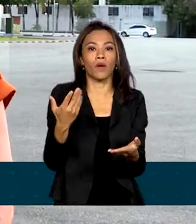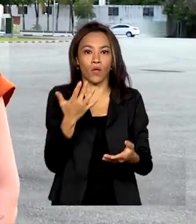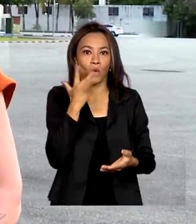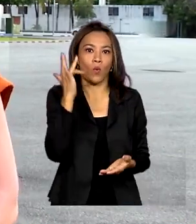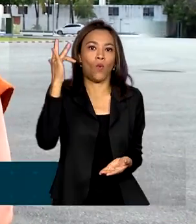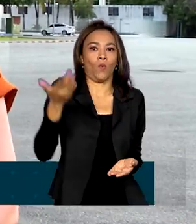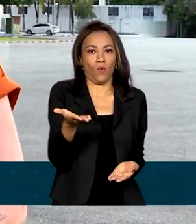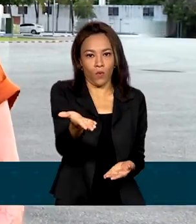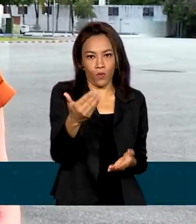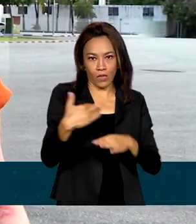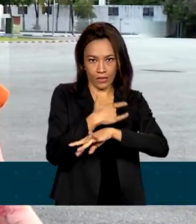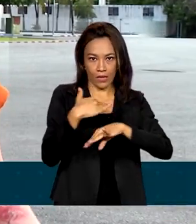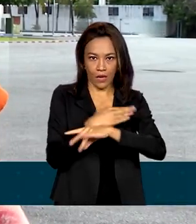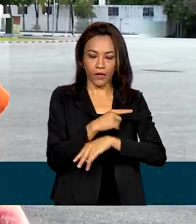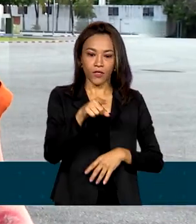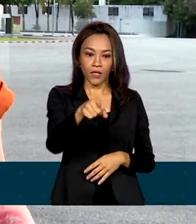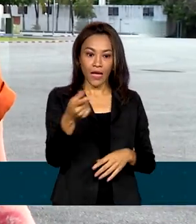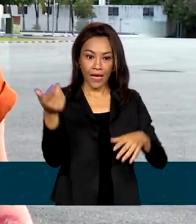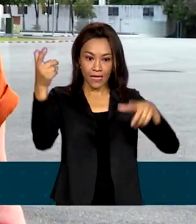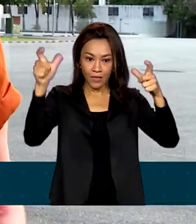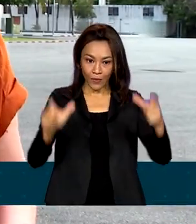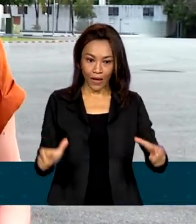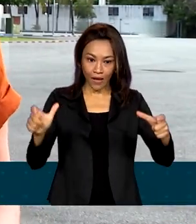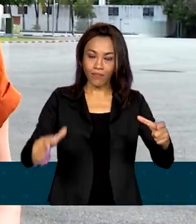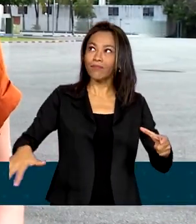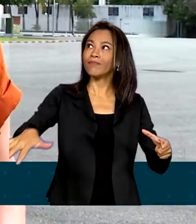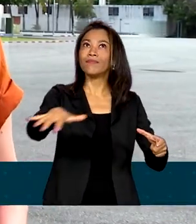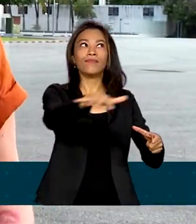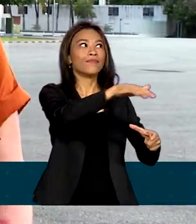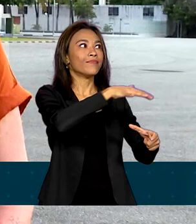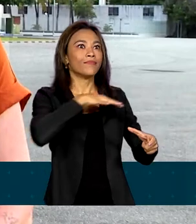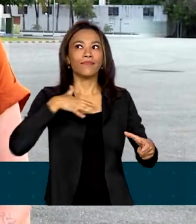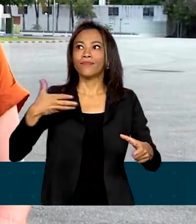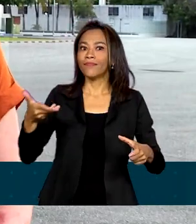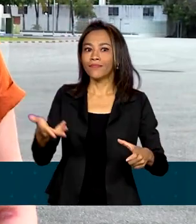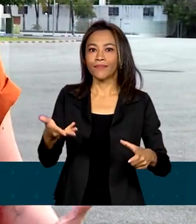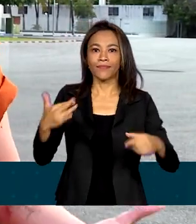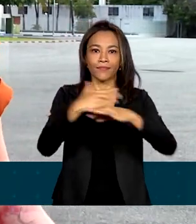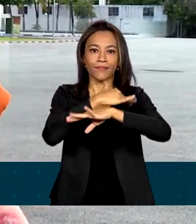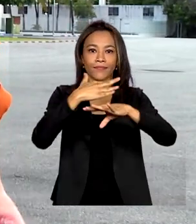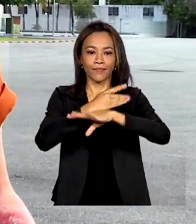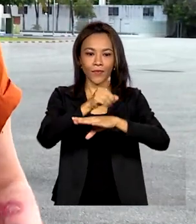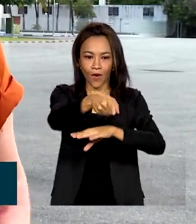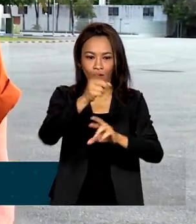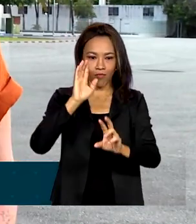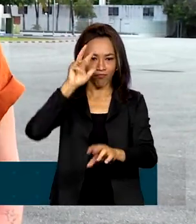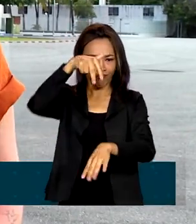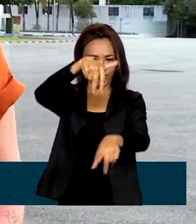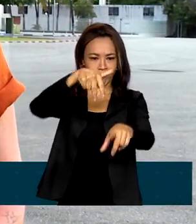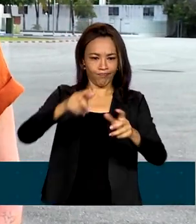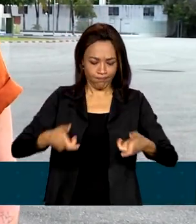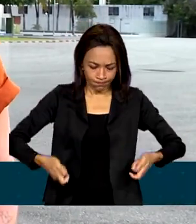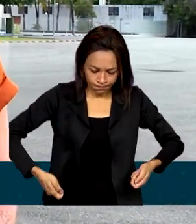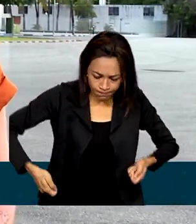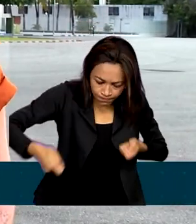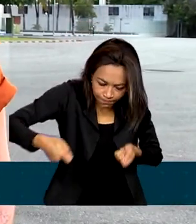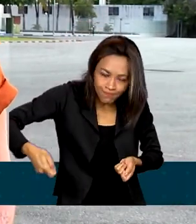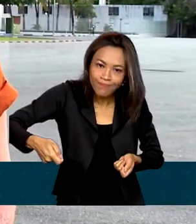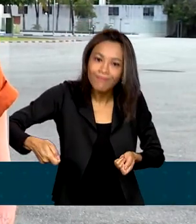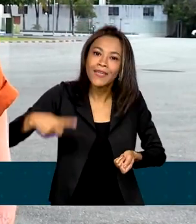de Boa Vista é a Praça do Centro Cívico. Bem no meio fica o Monumento ao Garimpeiro, inaugurado em